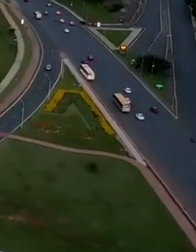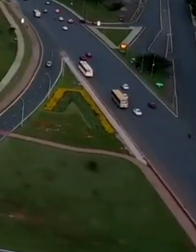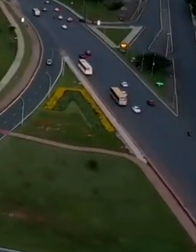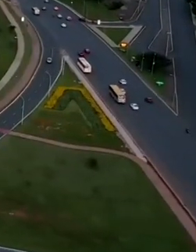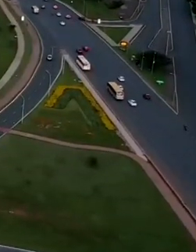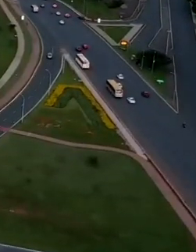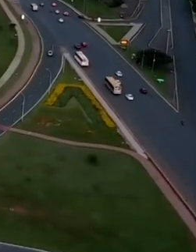Dia termina aqui.